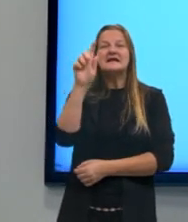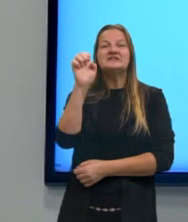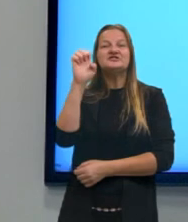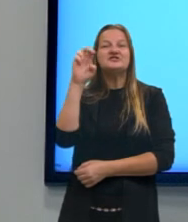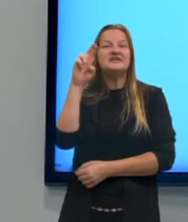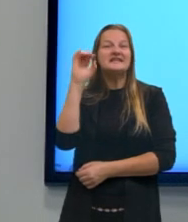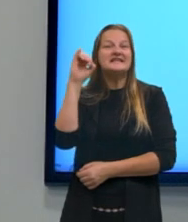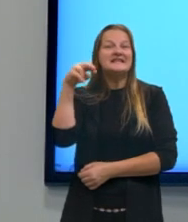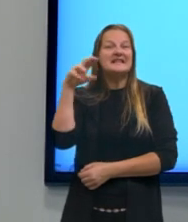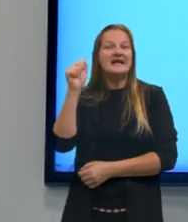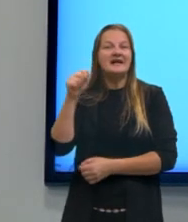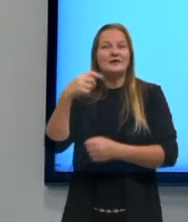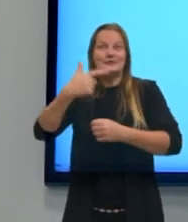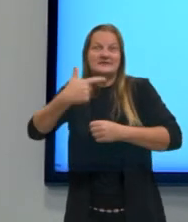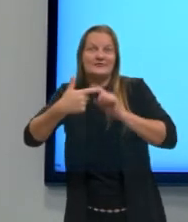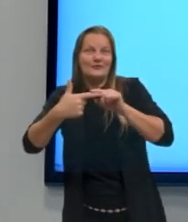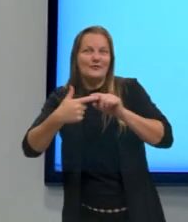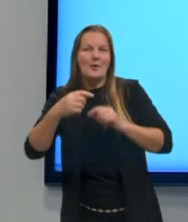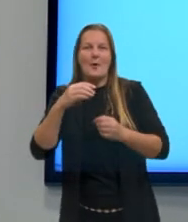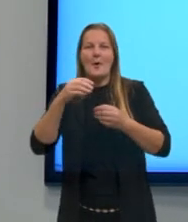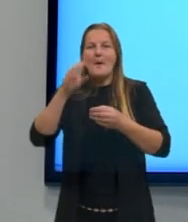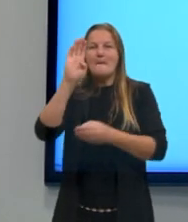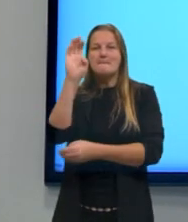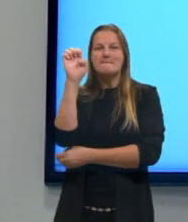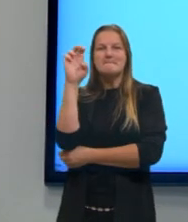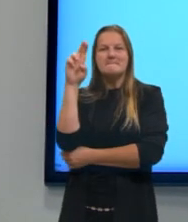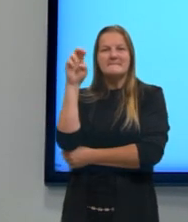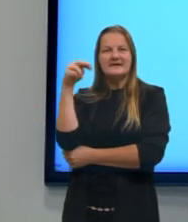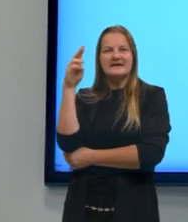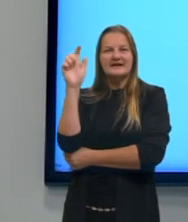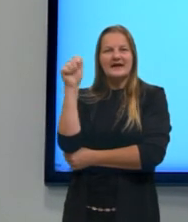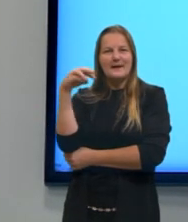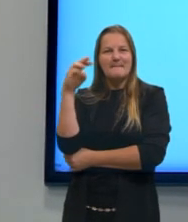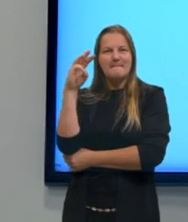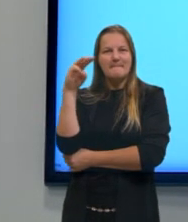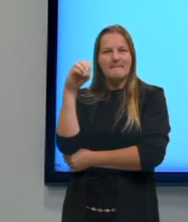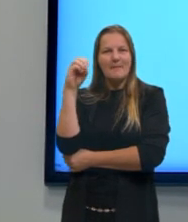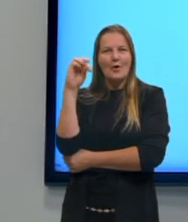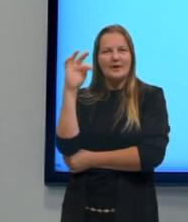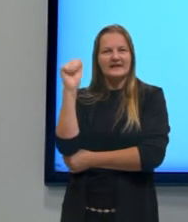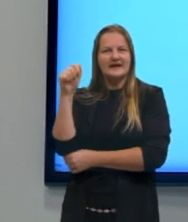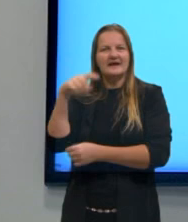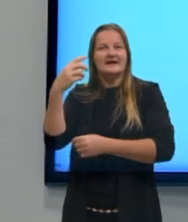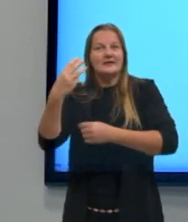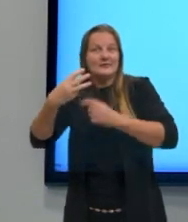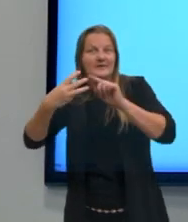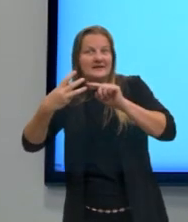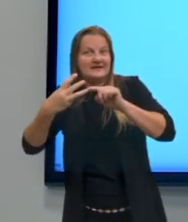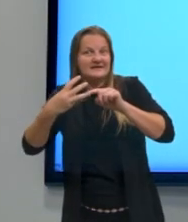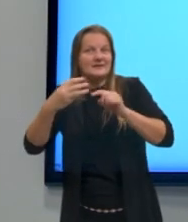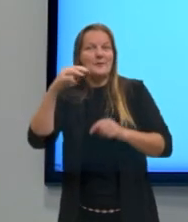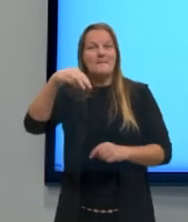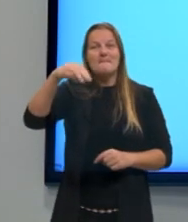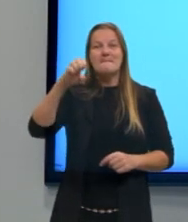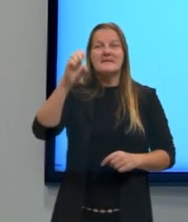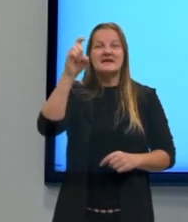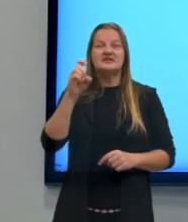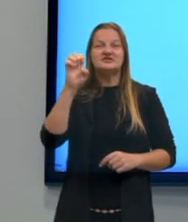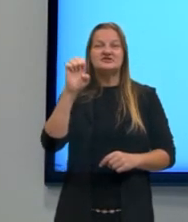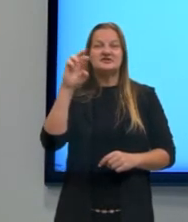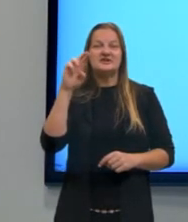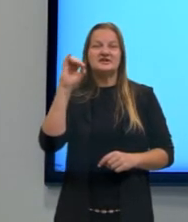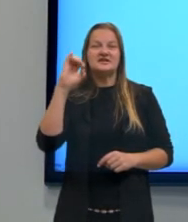dizendo, olha a bergamota, e um terceiro dizendo, olha a mexerica. E a gente ainda poderia